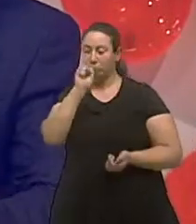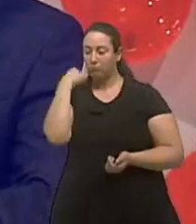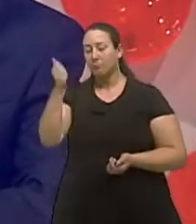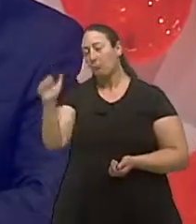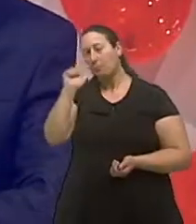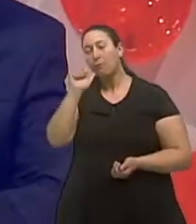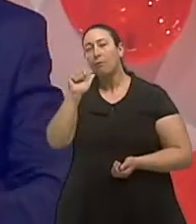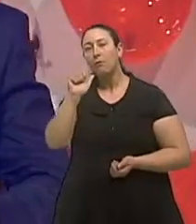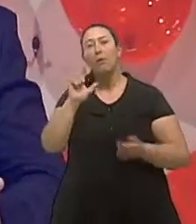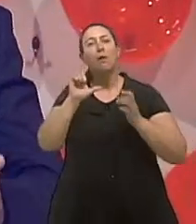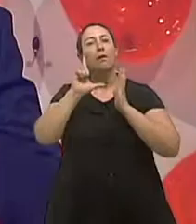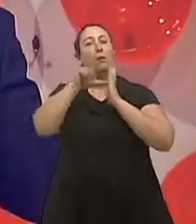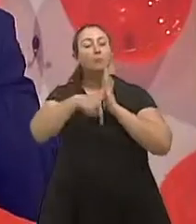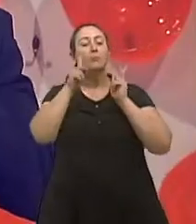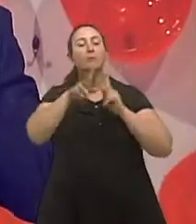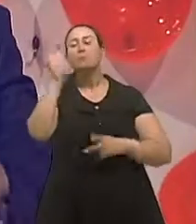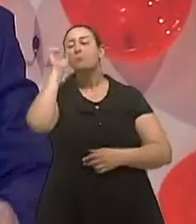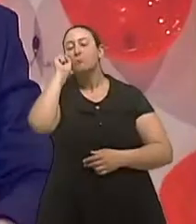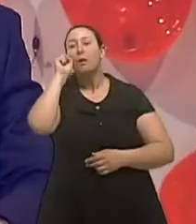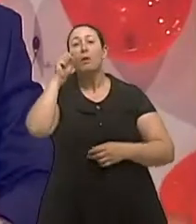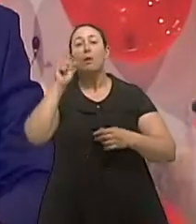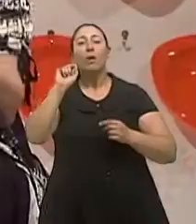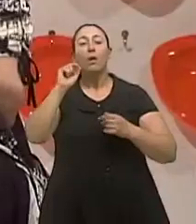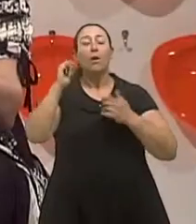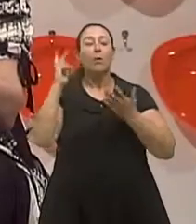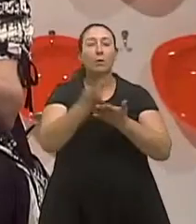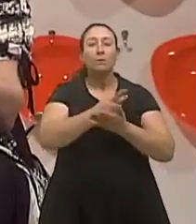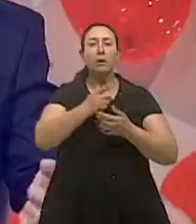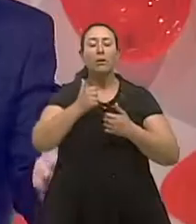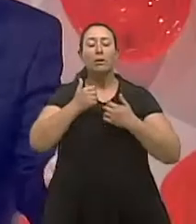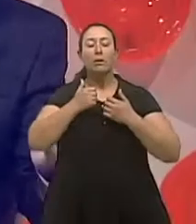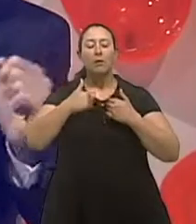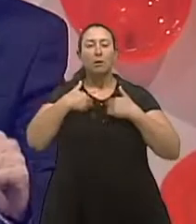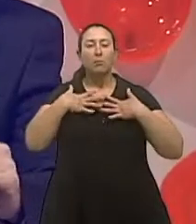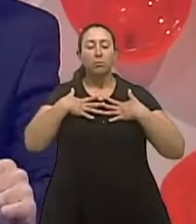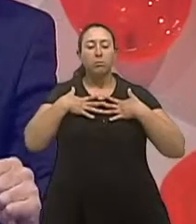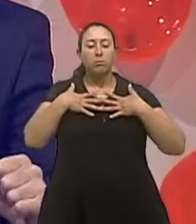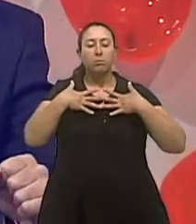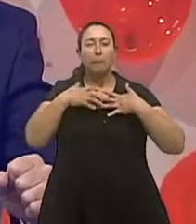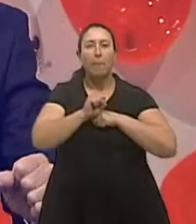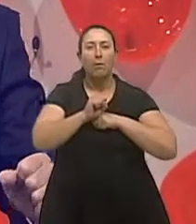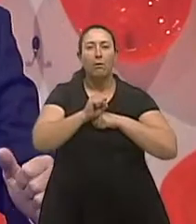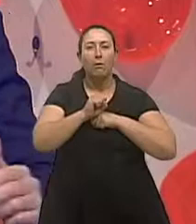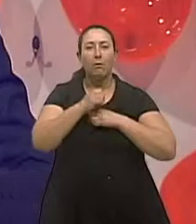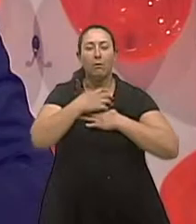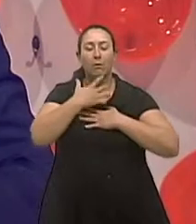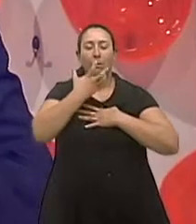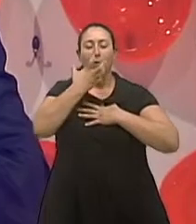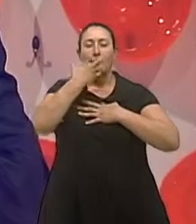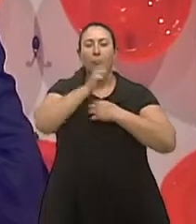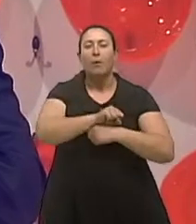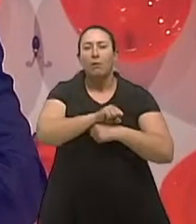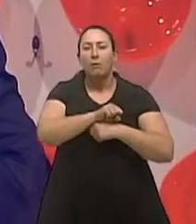musculatura, e isso aumenta a apneia, aumenta a flacidez e aumenta a apneia. Certamente. A questão da alimentação também. Se a gente